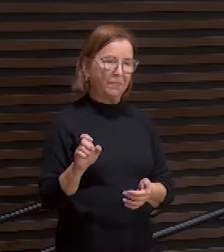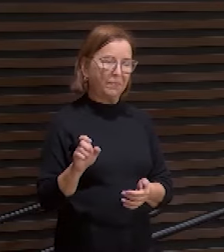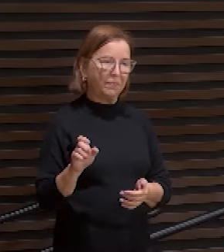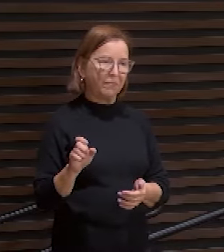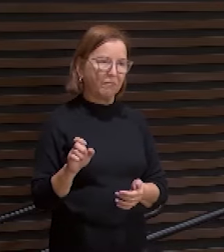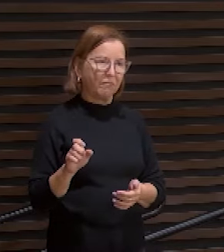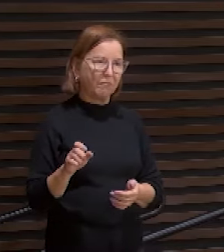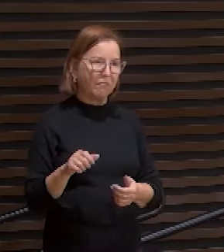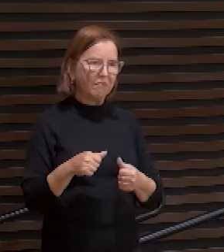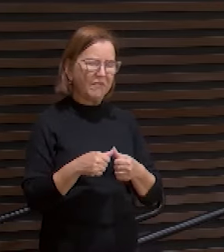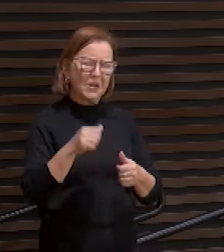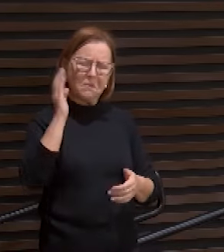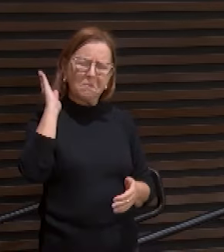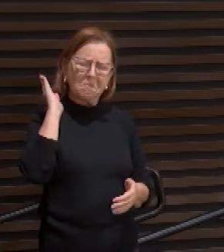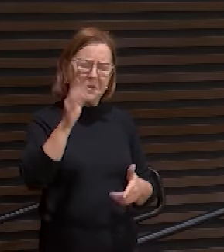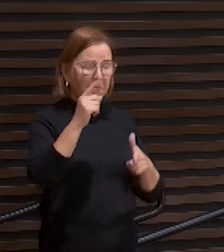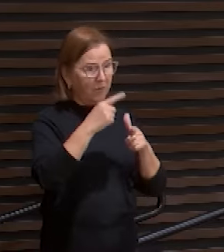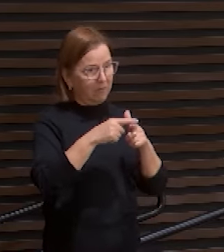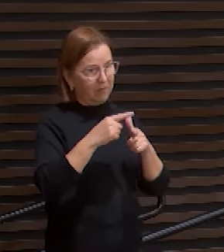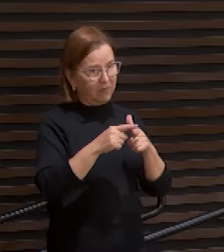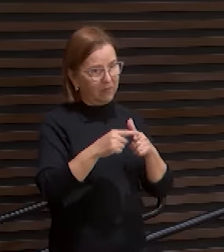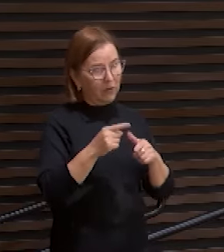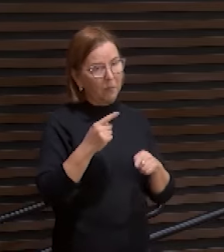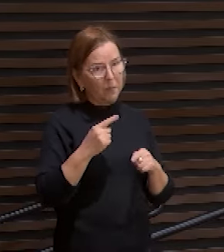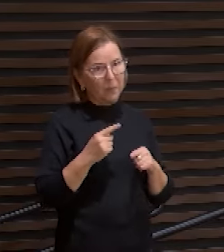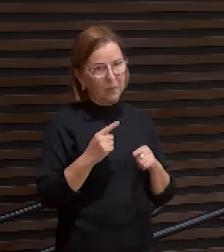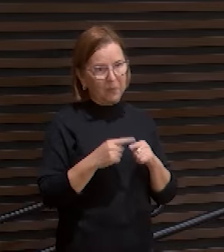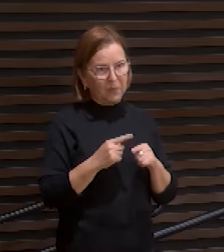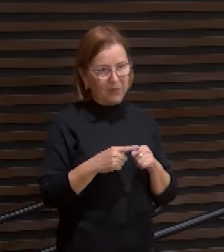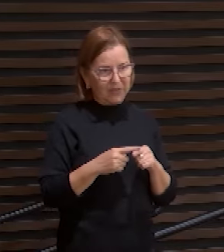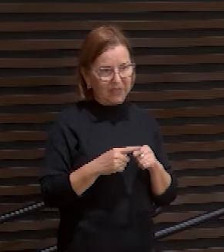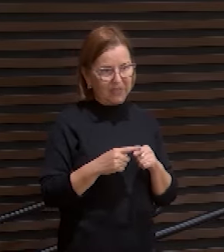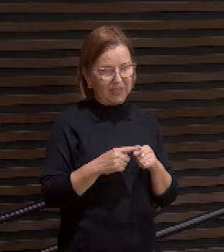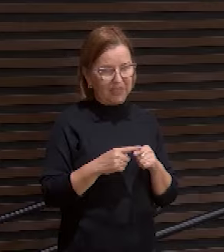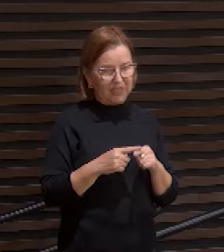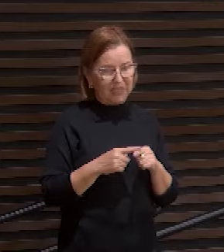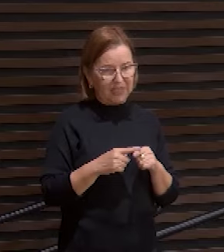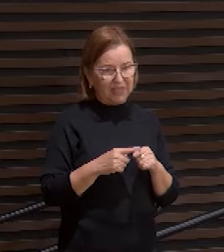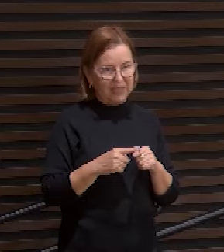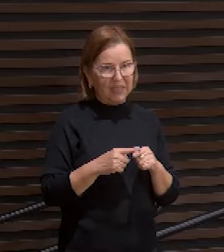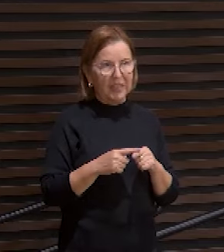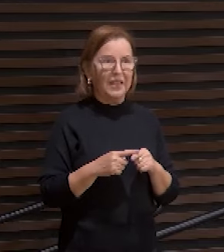Esse é o principal dos problemas porque deste decorrem todos os demais.